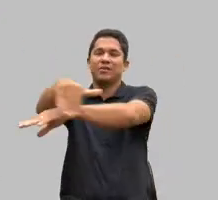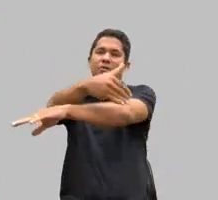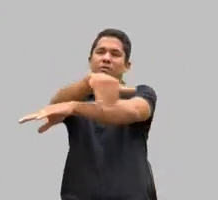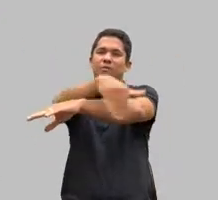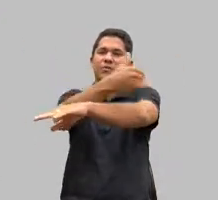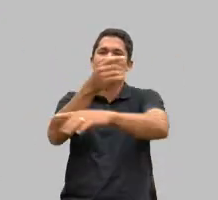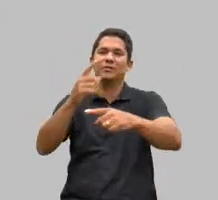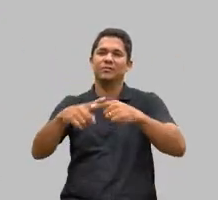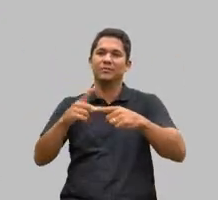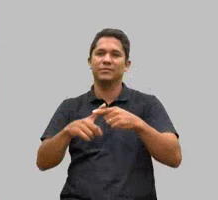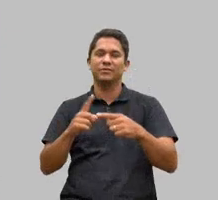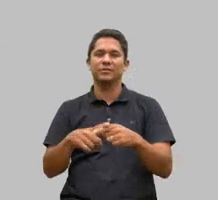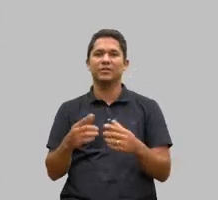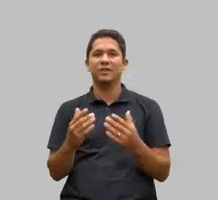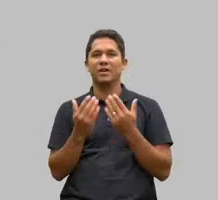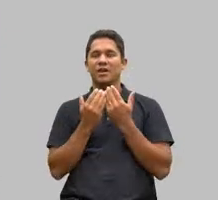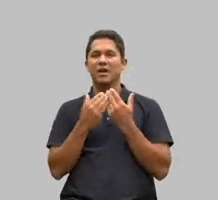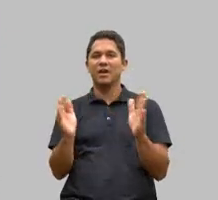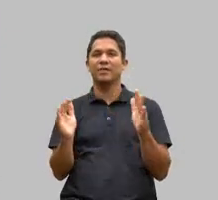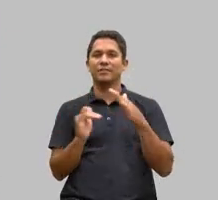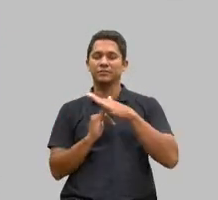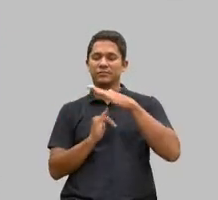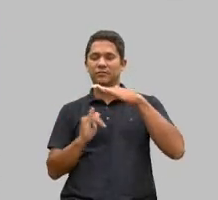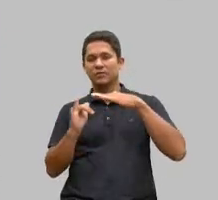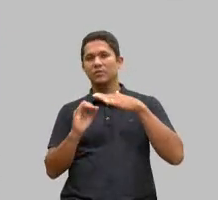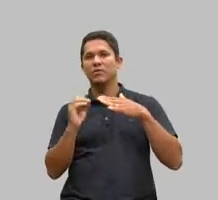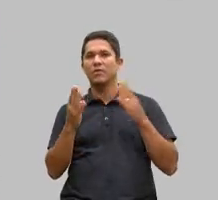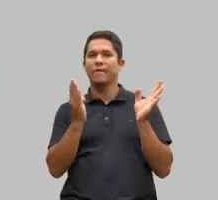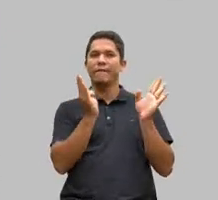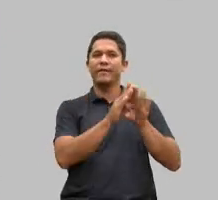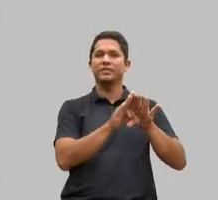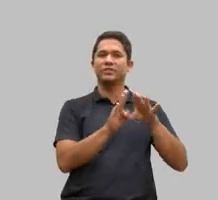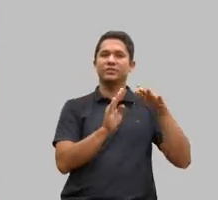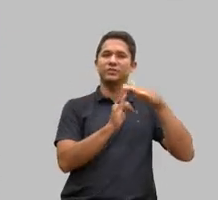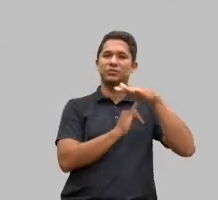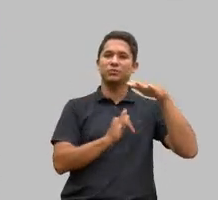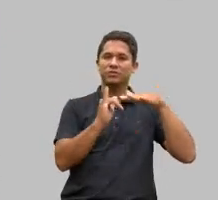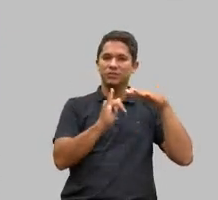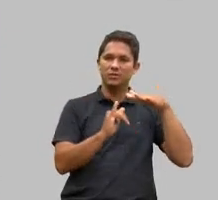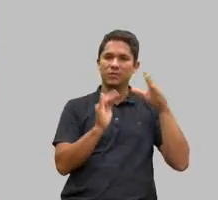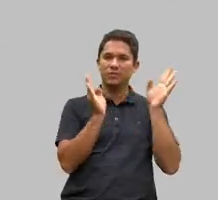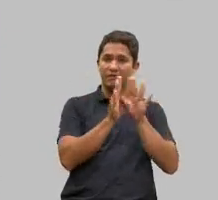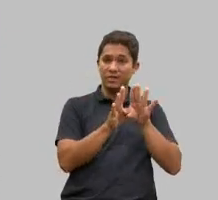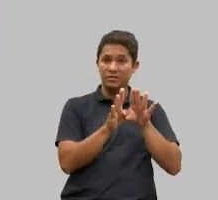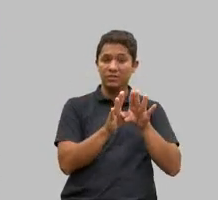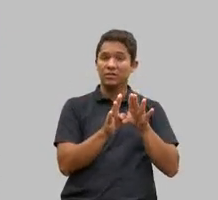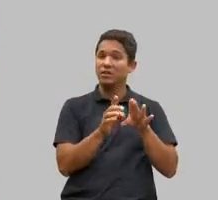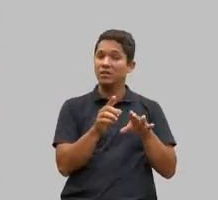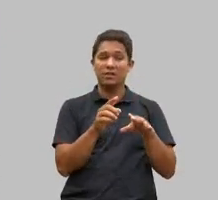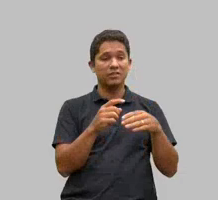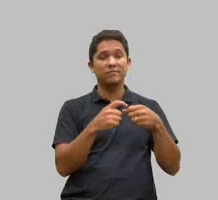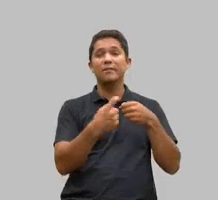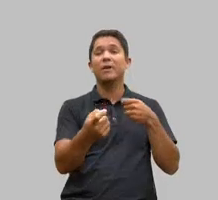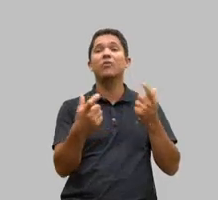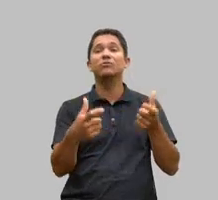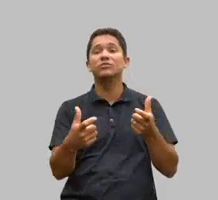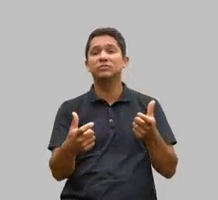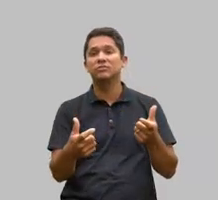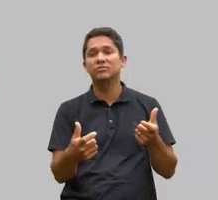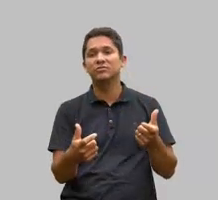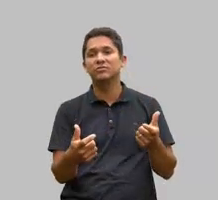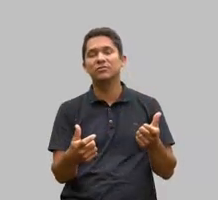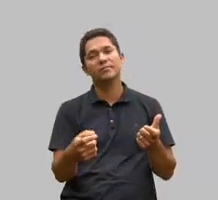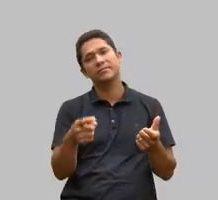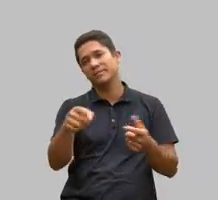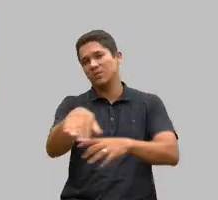as portas das instituições ou fecham as instituições e as pessoas vão para a rua então eu gostaria de agradecer